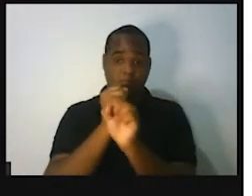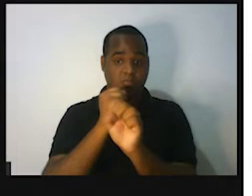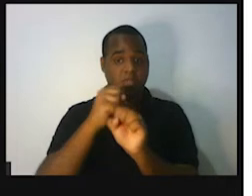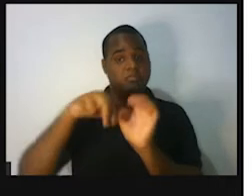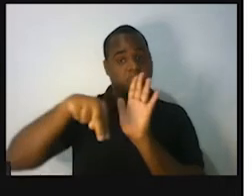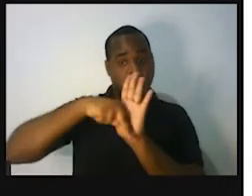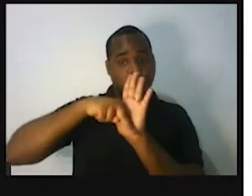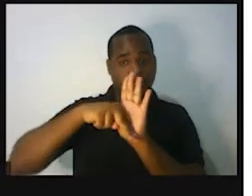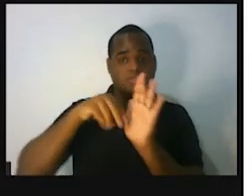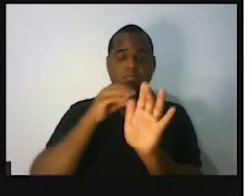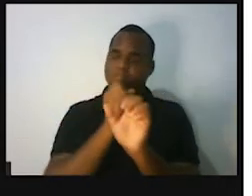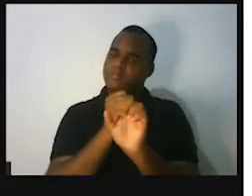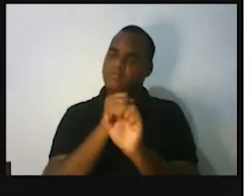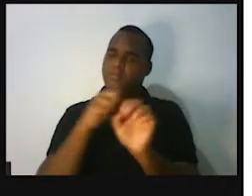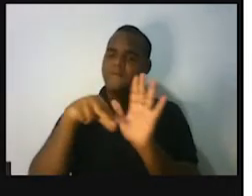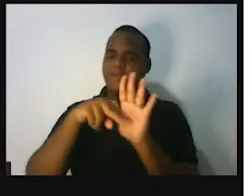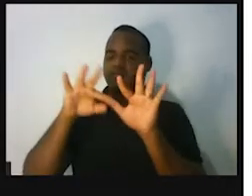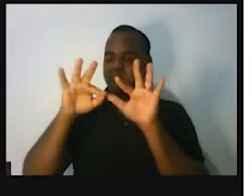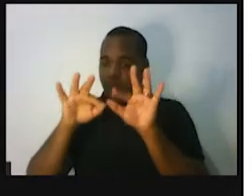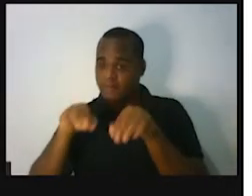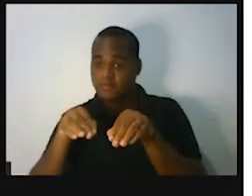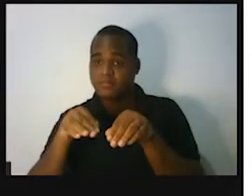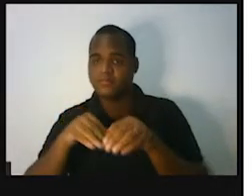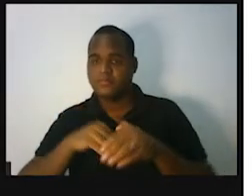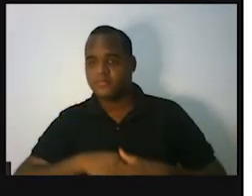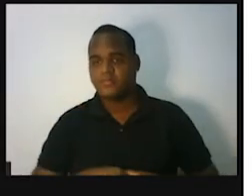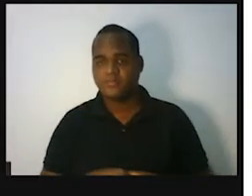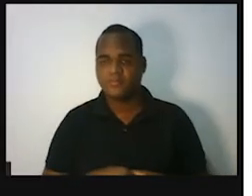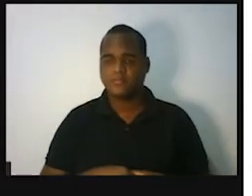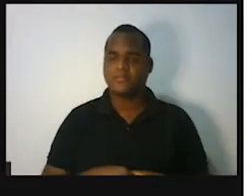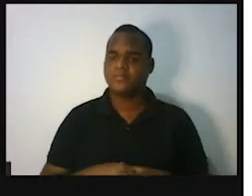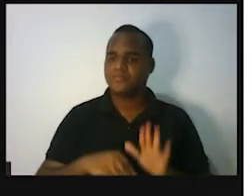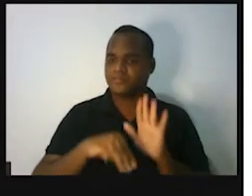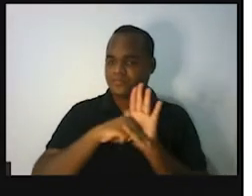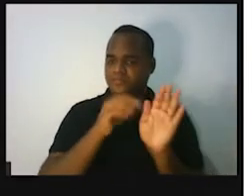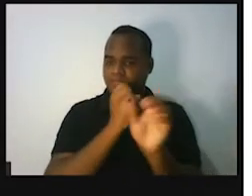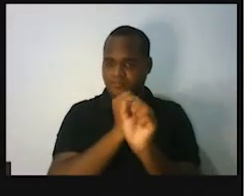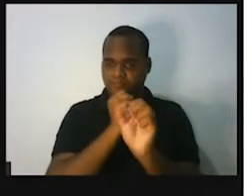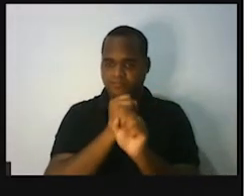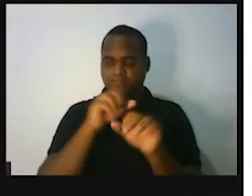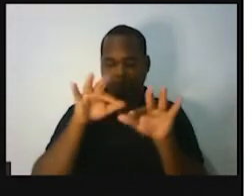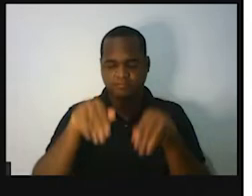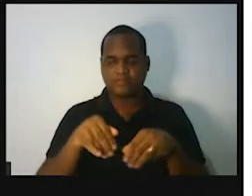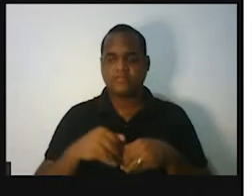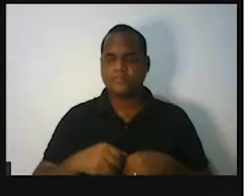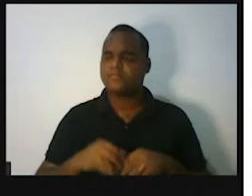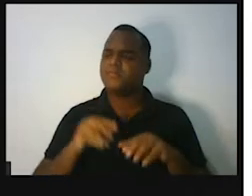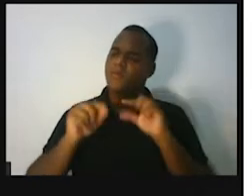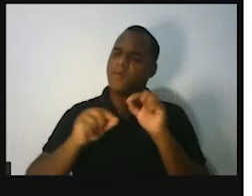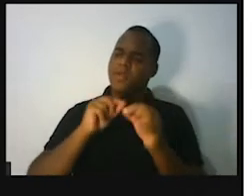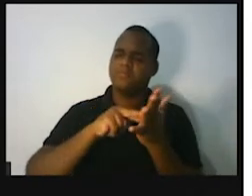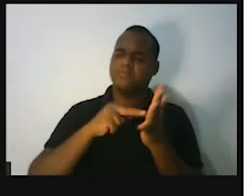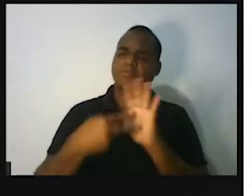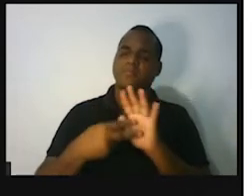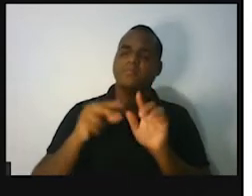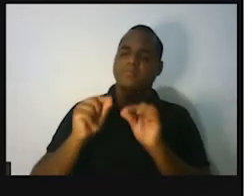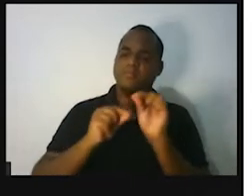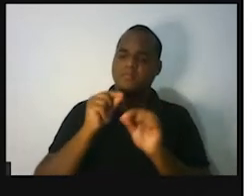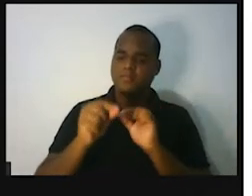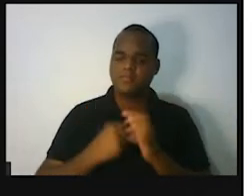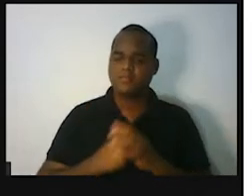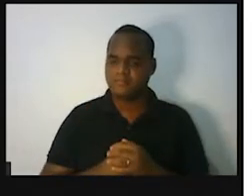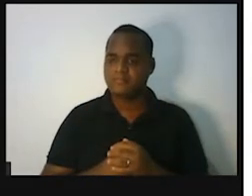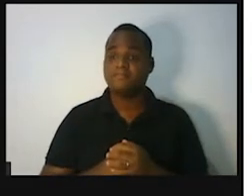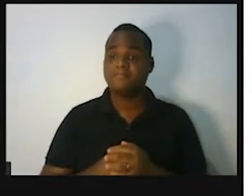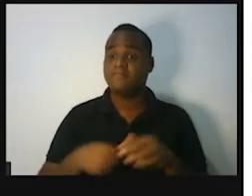final. Tá? E o que é que isso significa, professor? É como se a